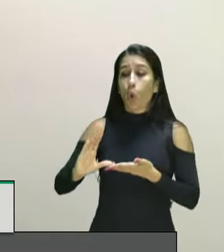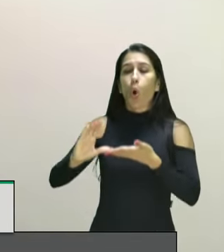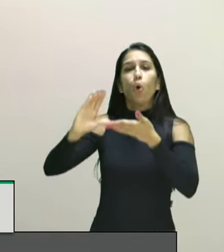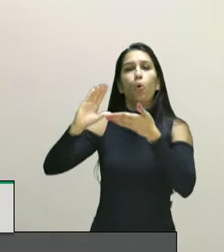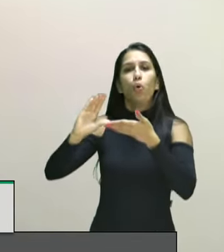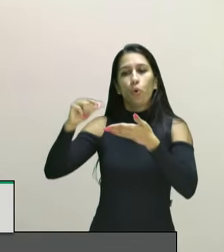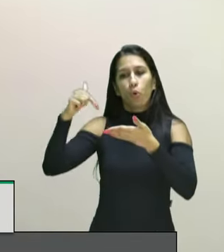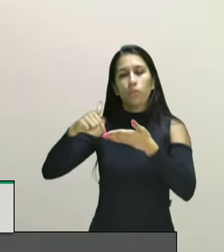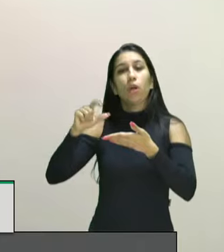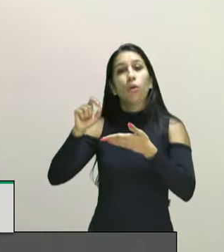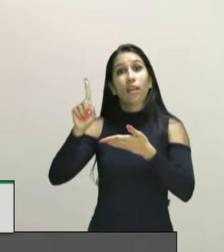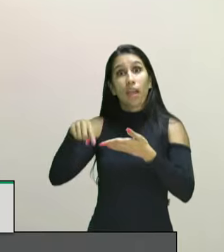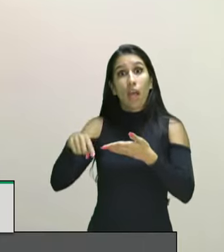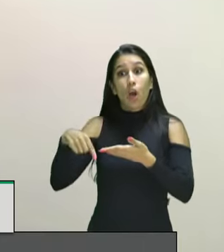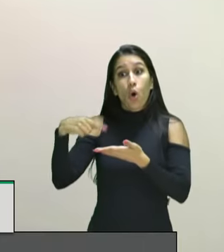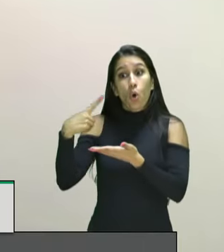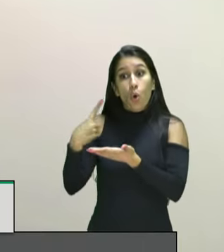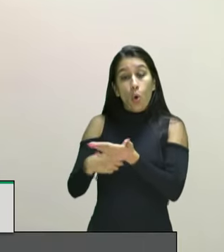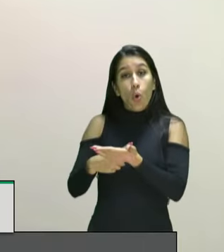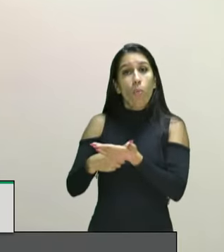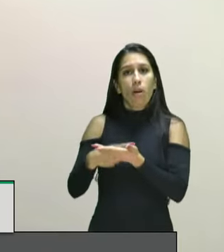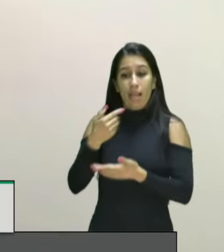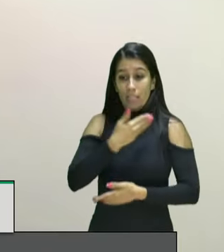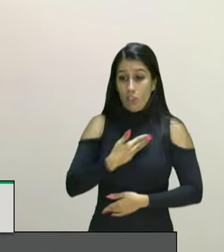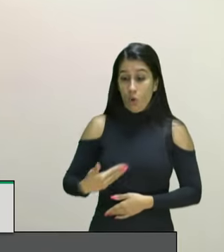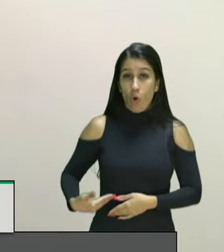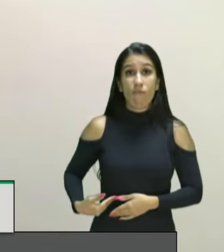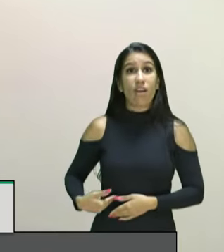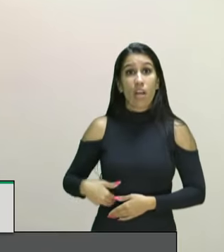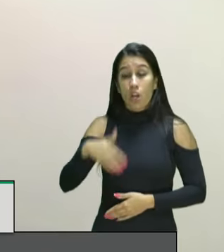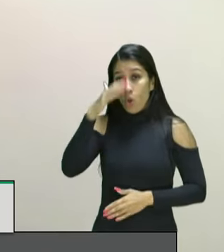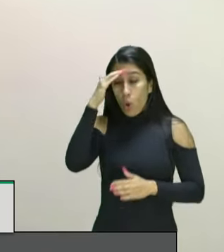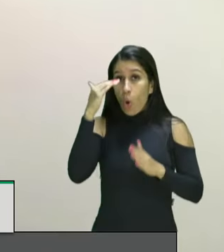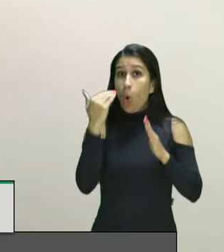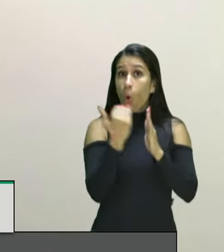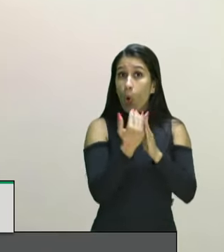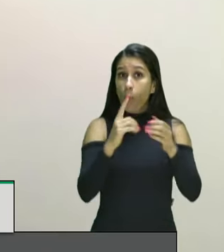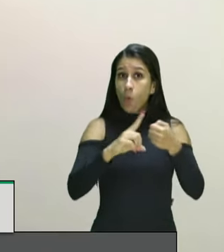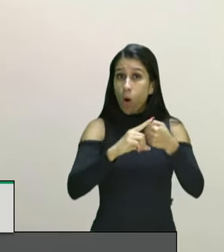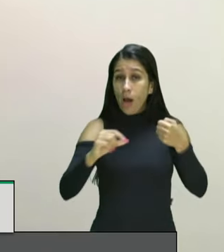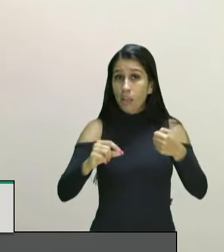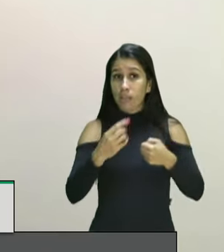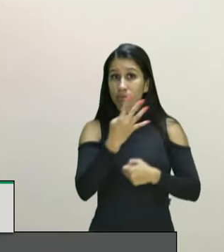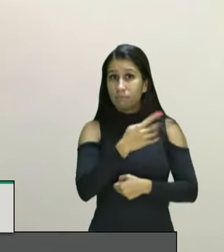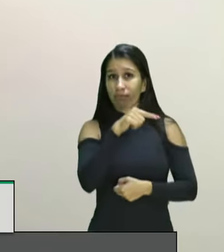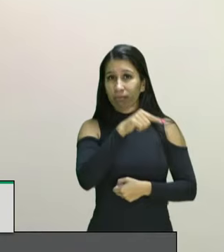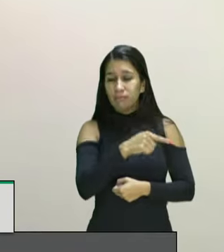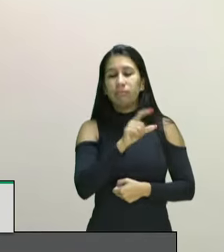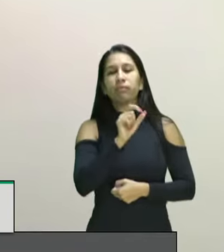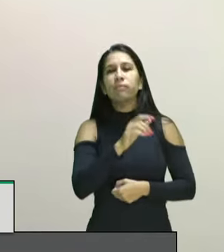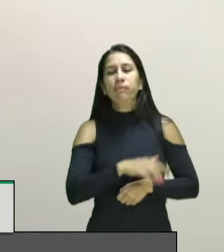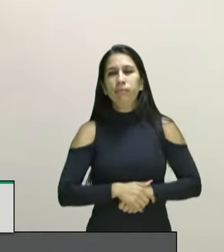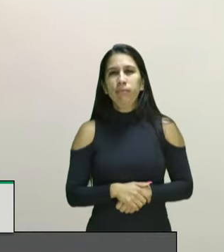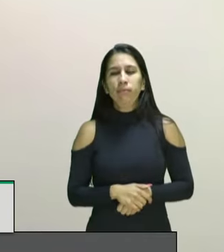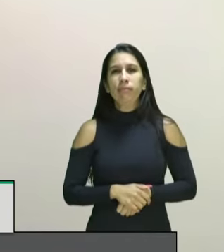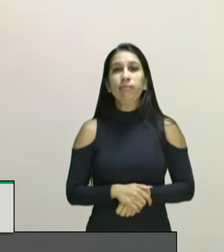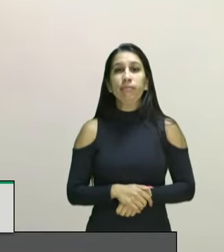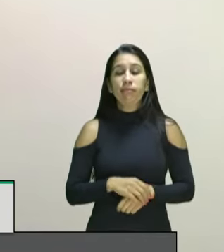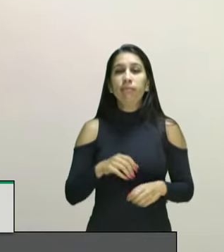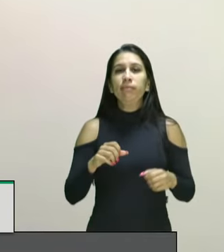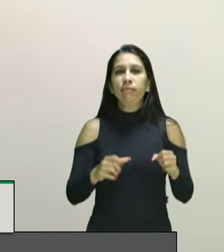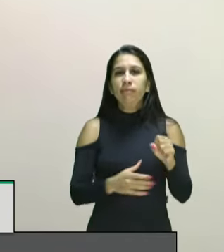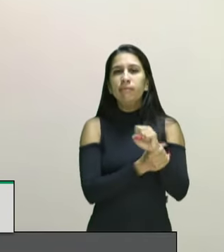o cumprimento esse governo cumpre o artigo 204 da Constituição Federal que diz sobre a participação a garantia da